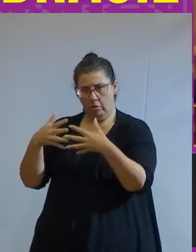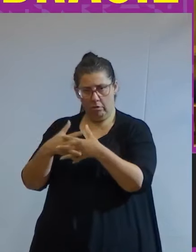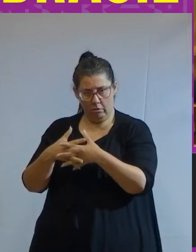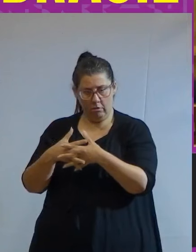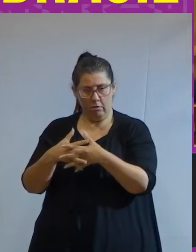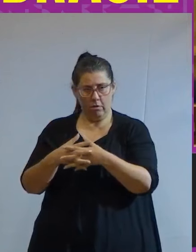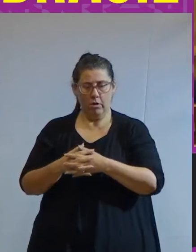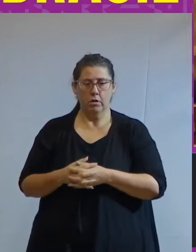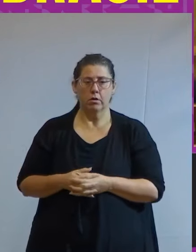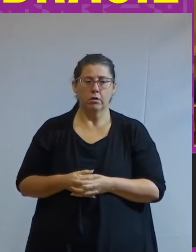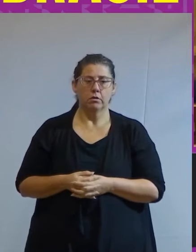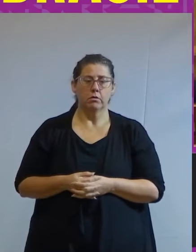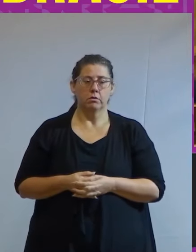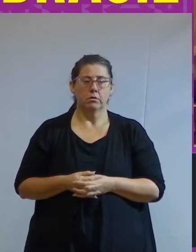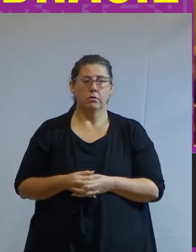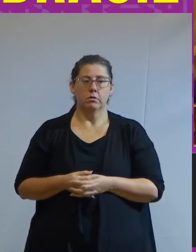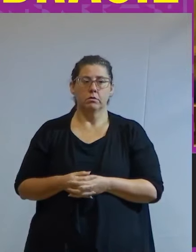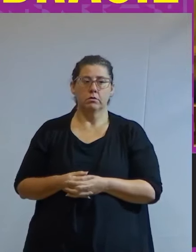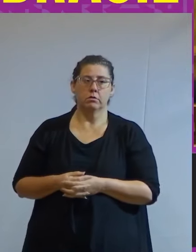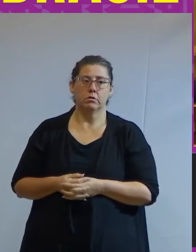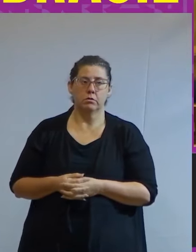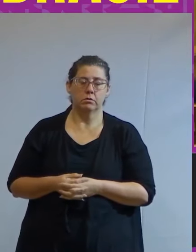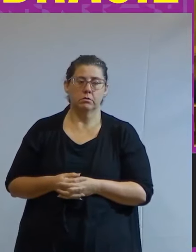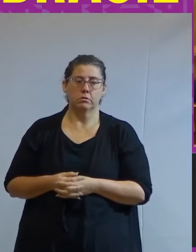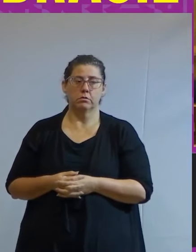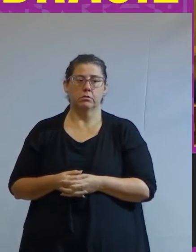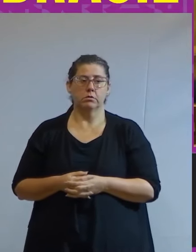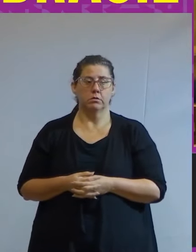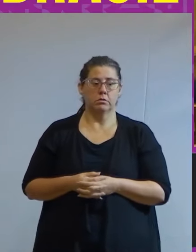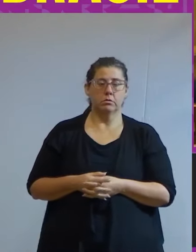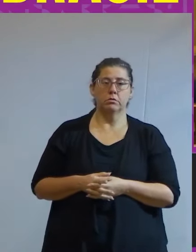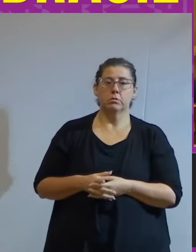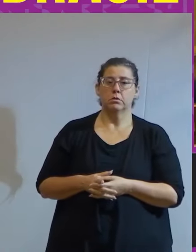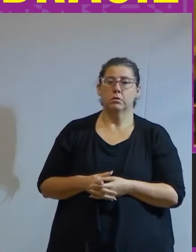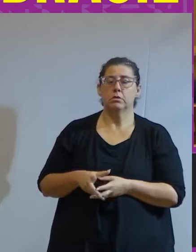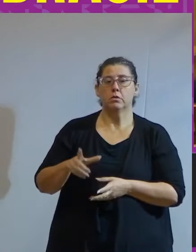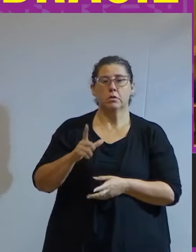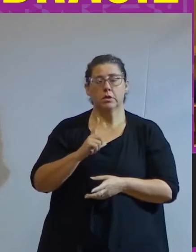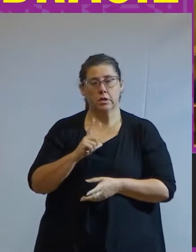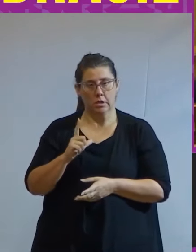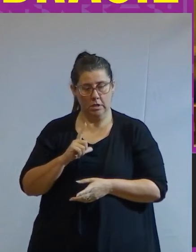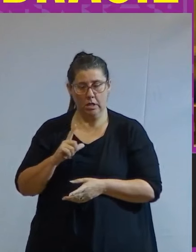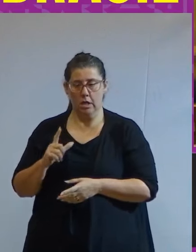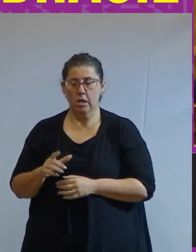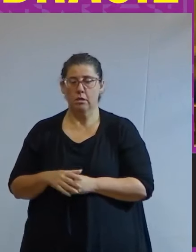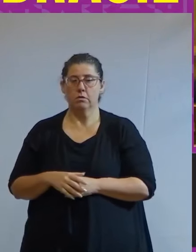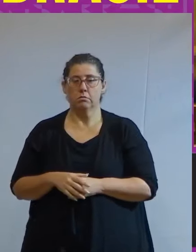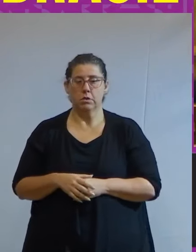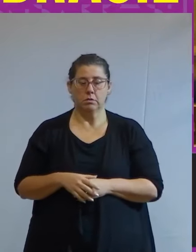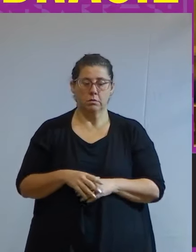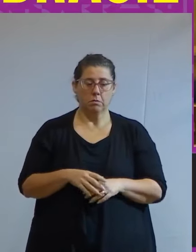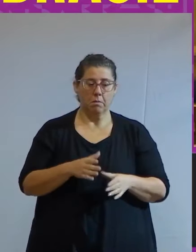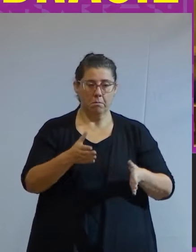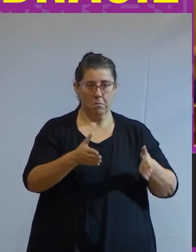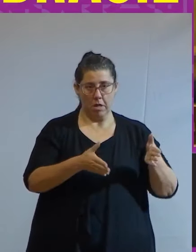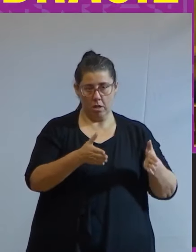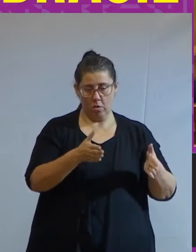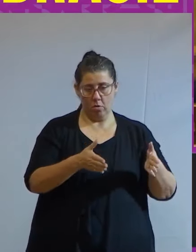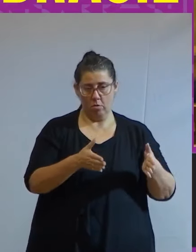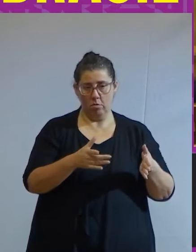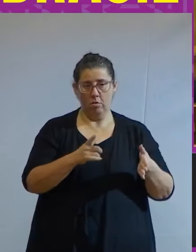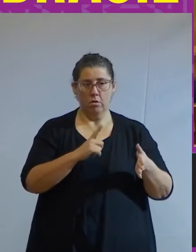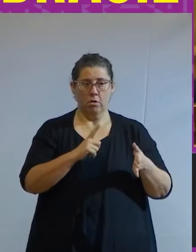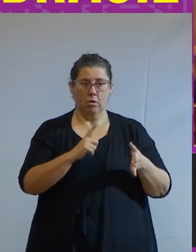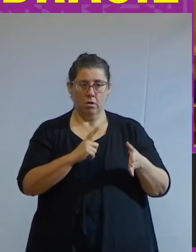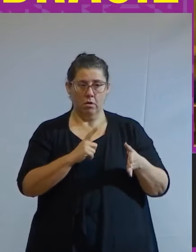porque ela tem ela tem ao mesmo tempo que